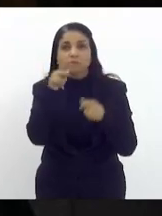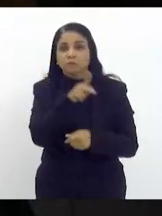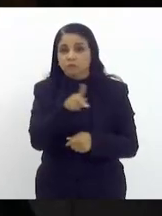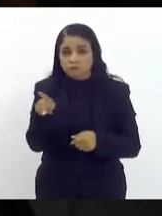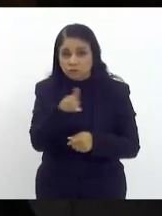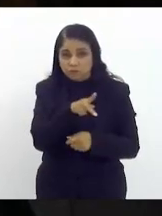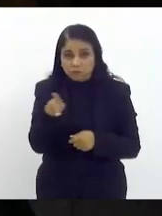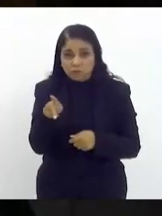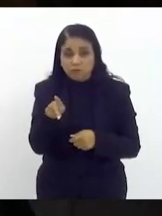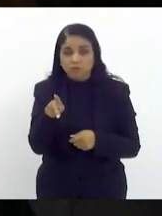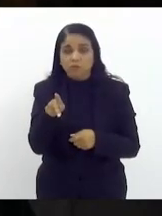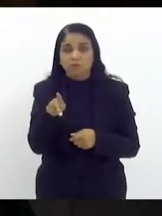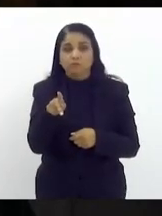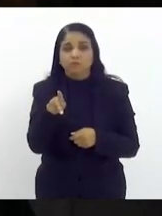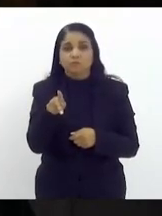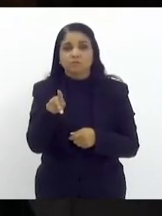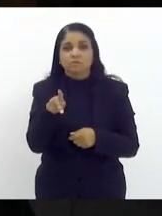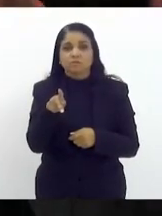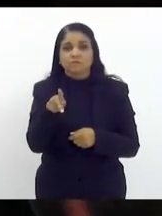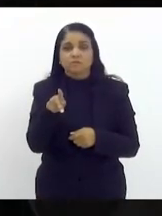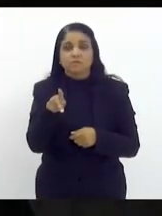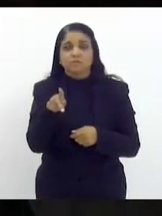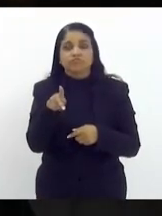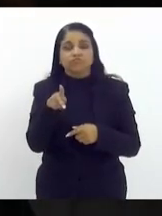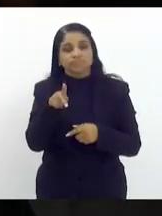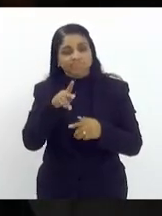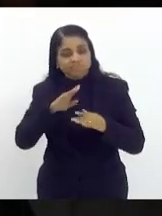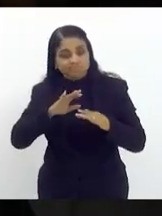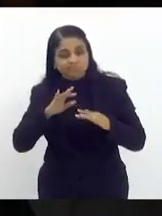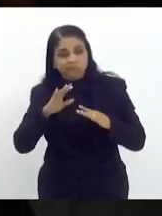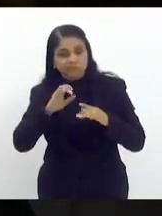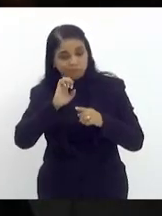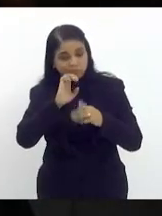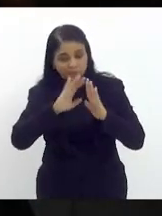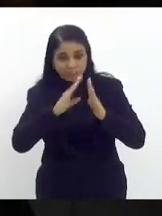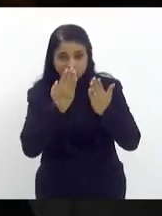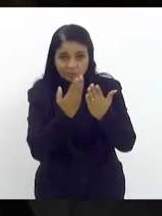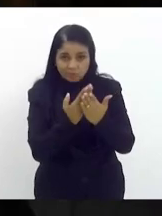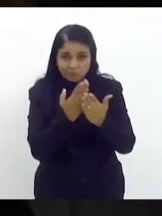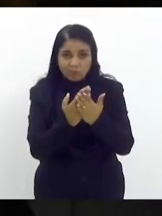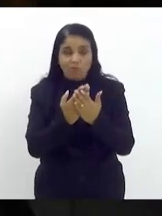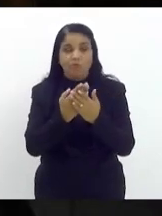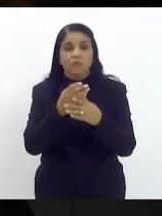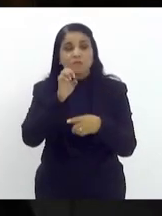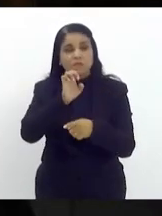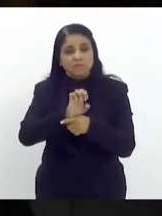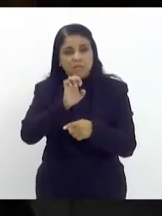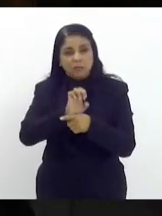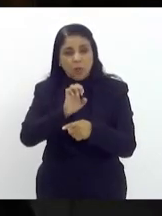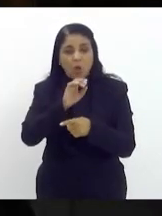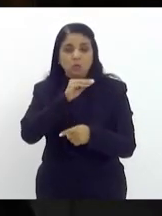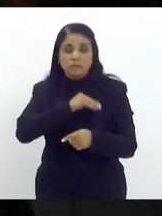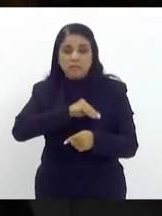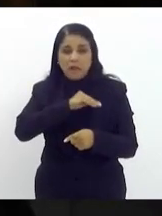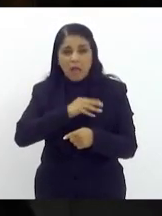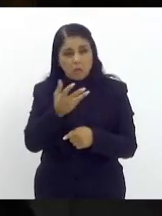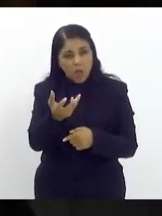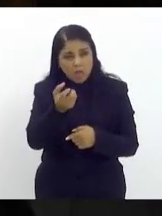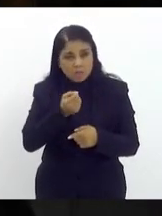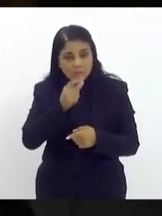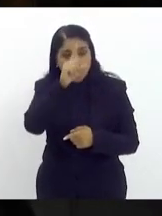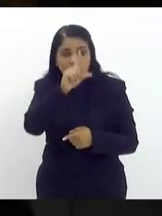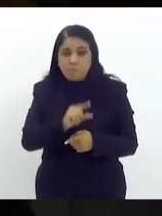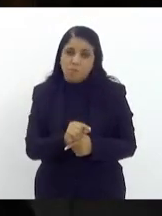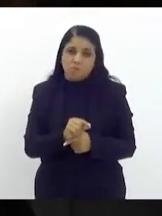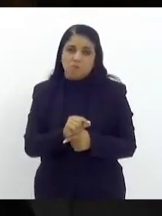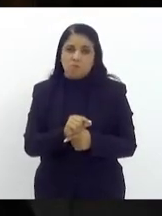que na rede estadual do Rio de Janeiro recebem o salário mais baixo do Brasil é